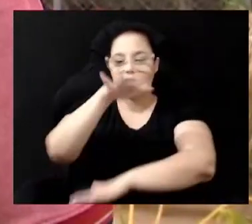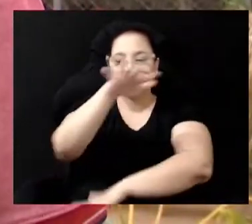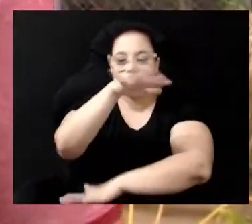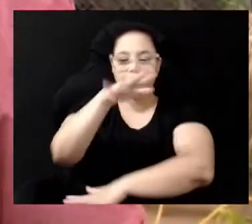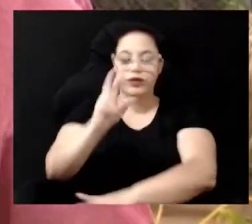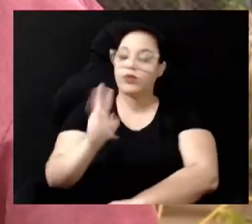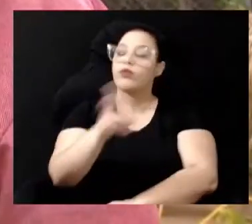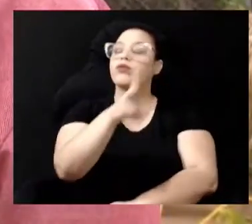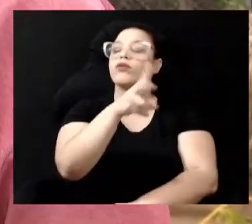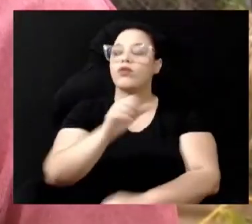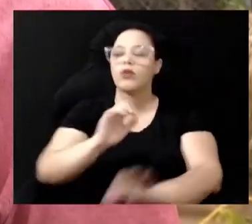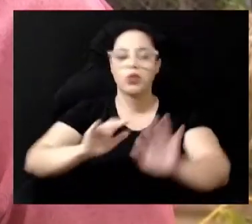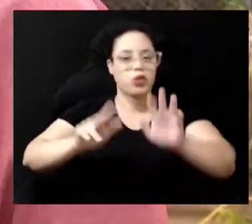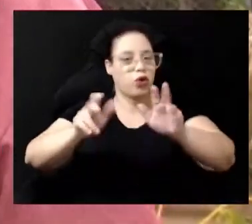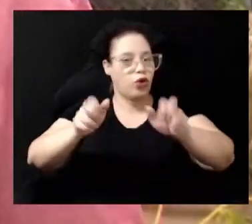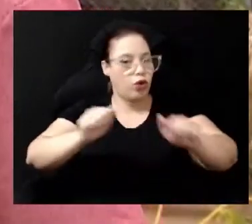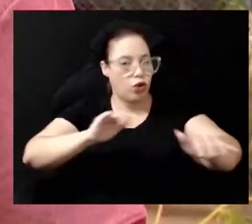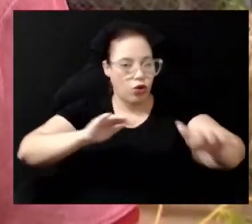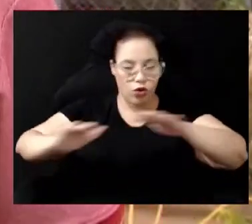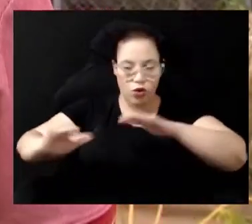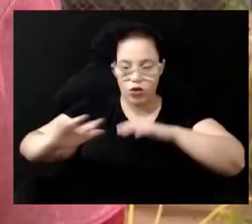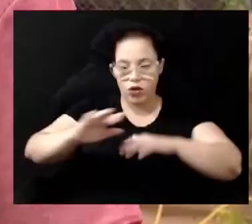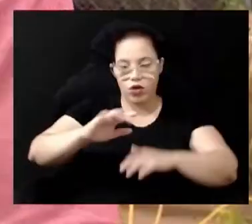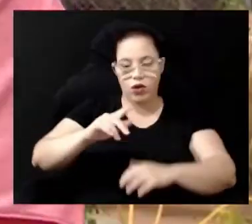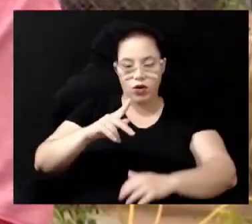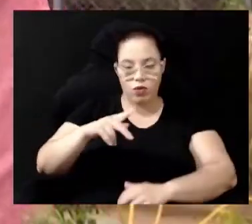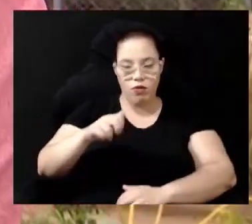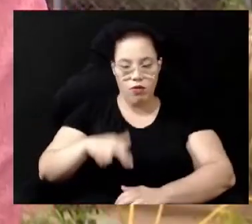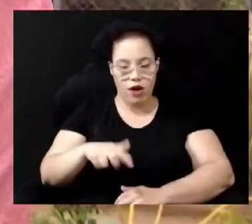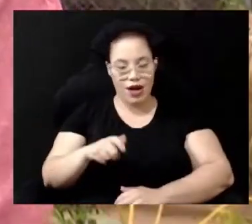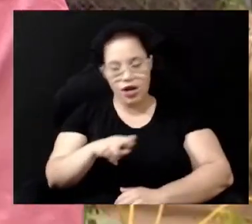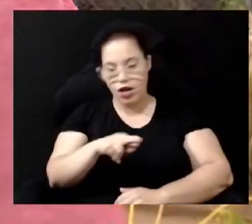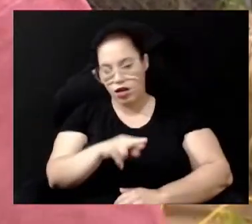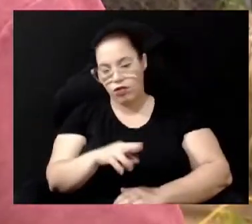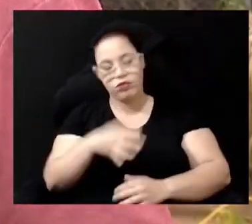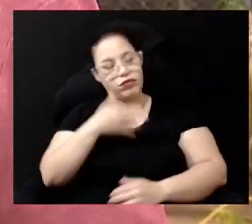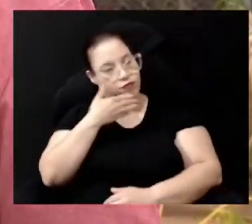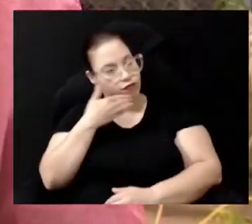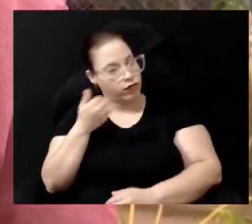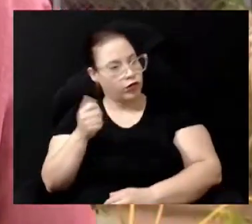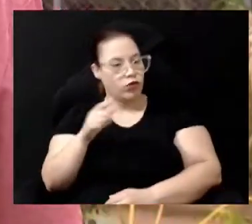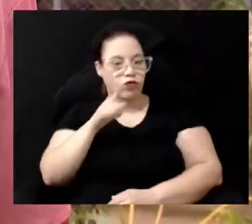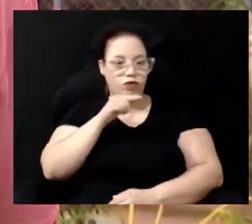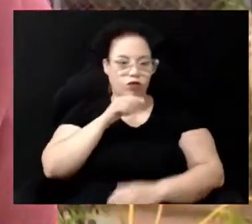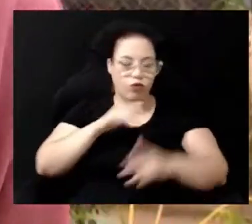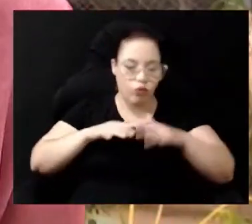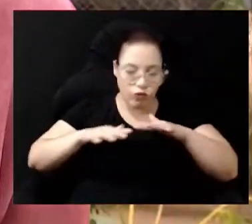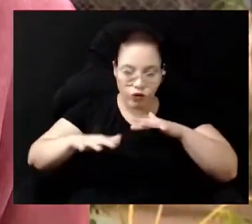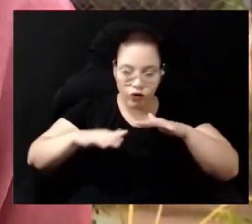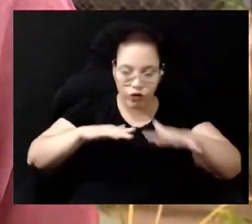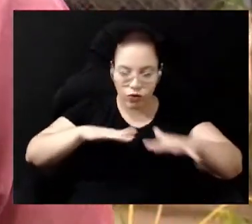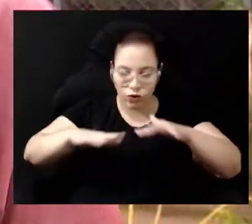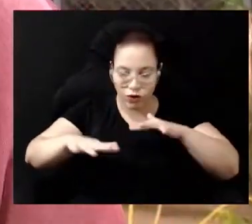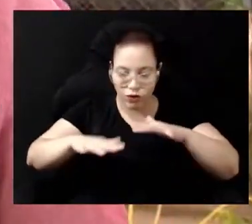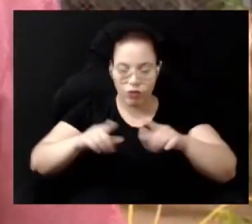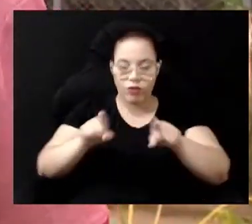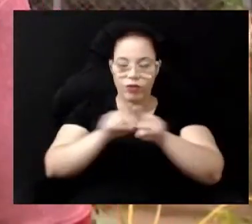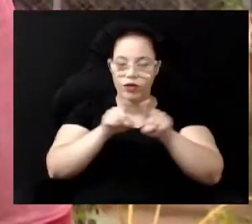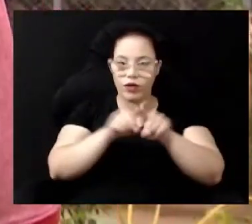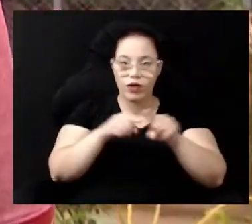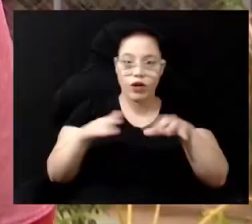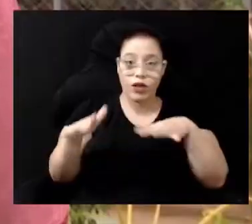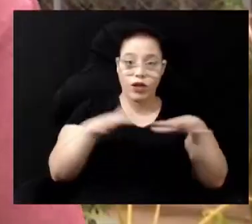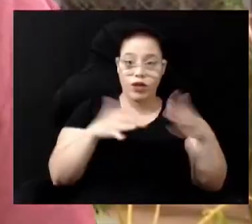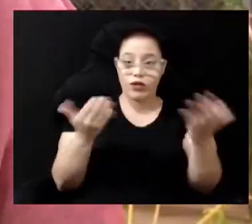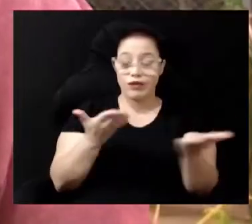todo o parque linear Melhorando a condição também do rio, né? Do Ribeirão Quilombo Que também é uma zona estratégica Que é um